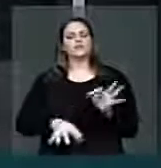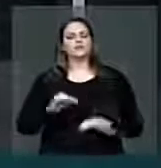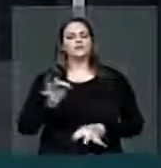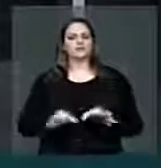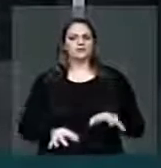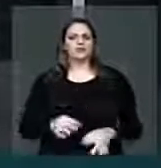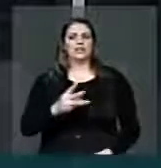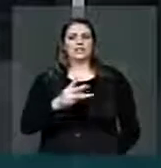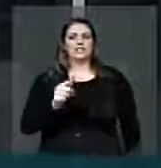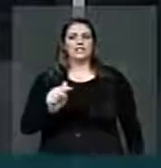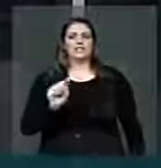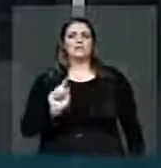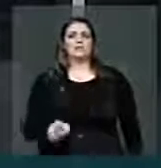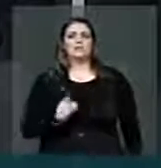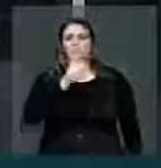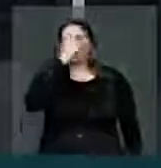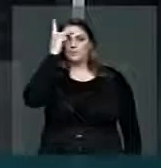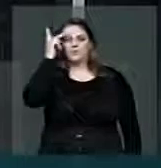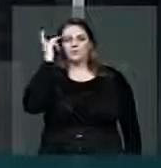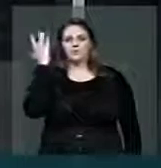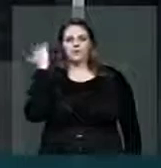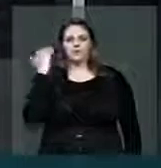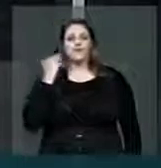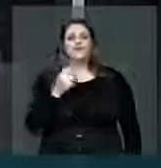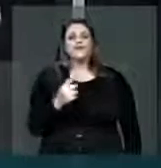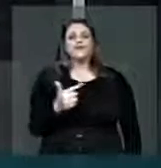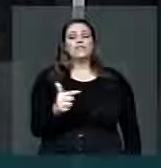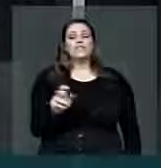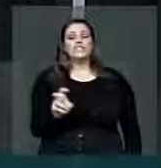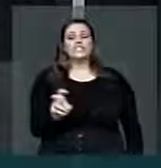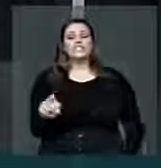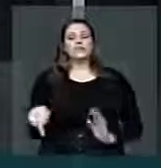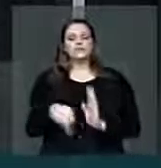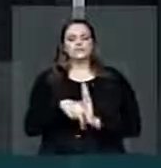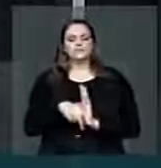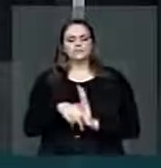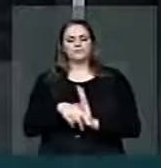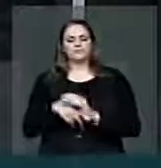37 mil garimpeiros, 25 mil são do Estado.